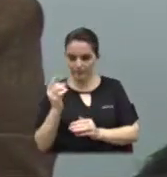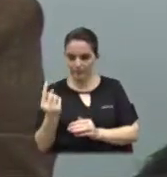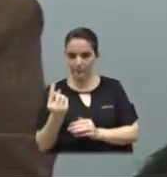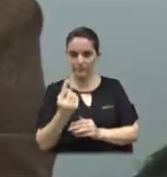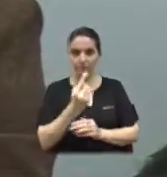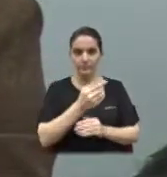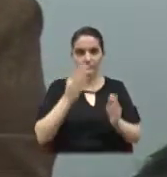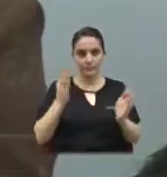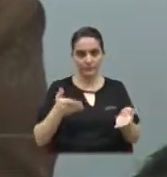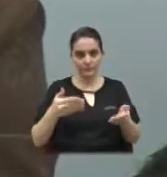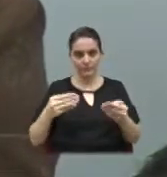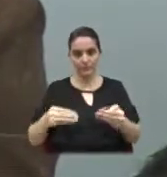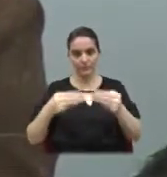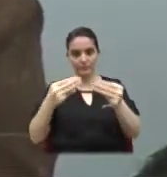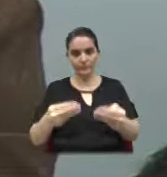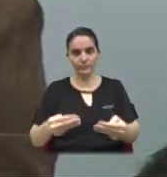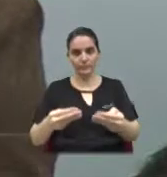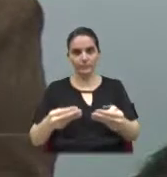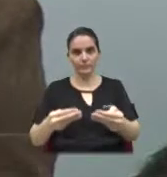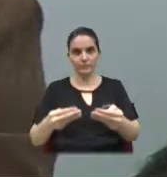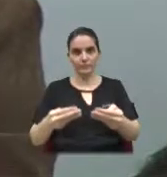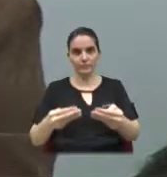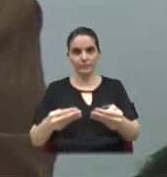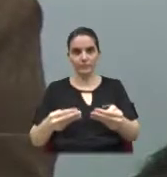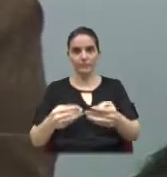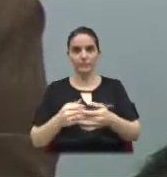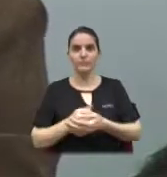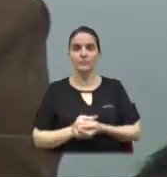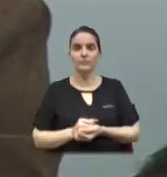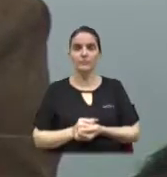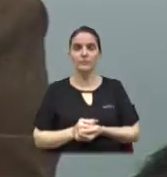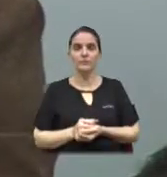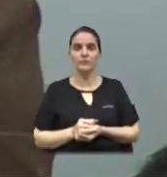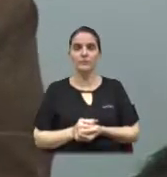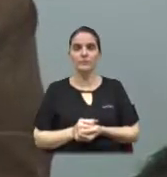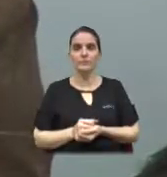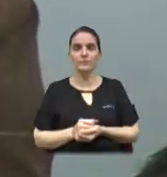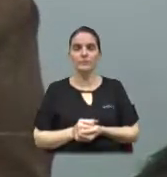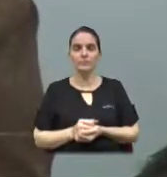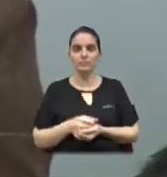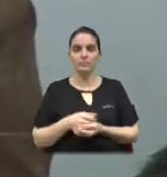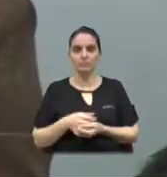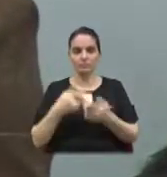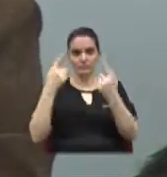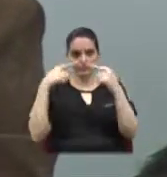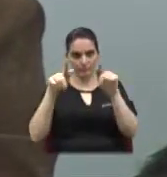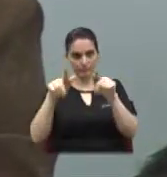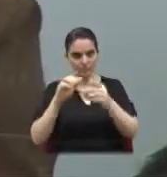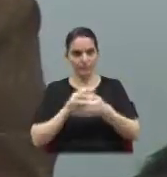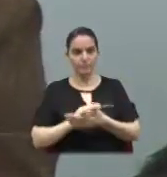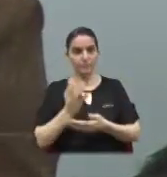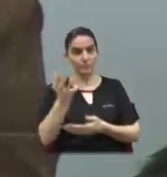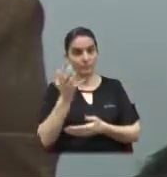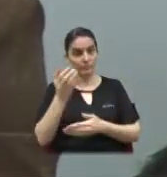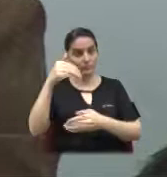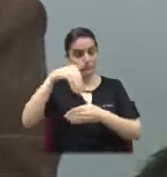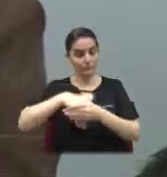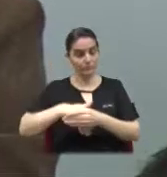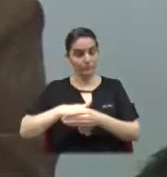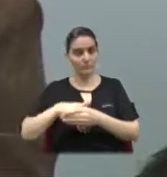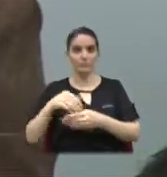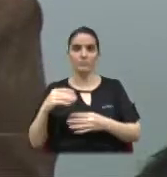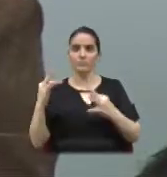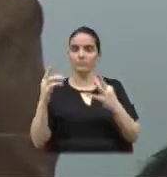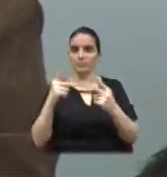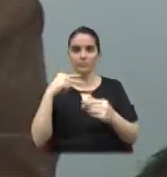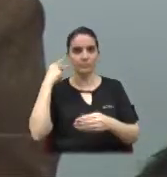essa moção de apelo para que eu pudesse, nessa casa, ter aí uma votação, eu gostaria que todos votassem,